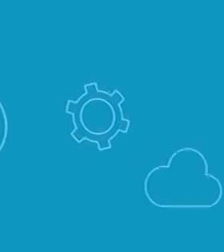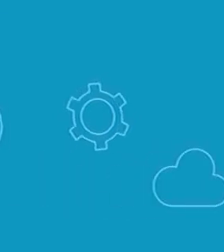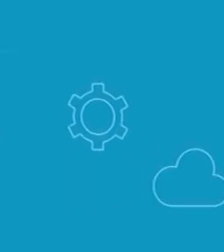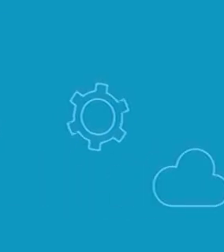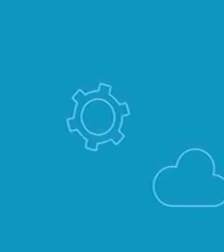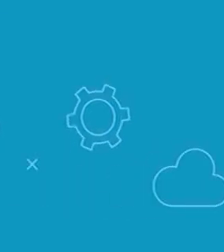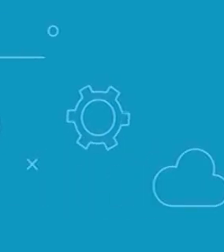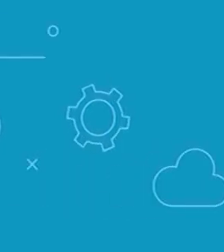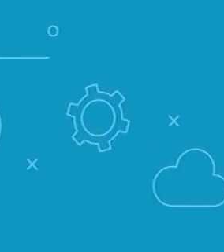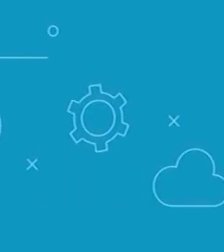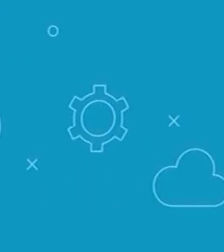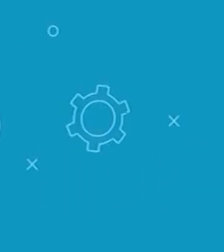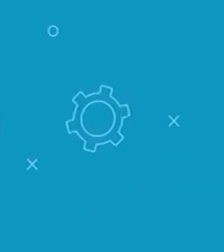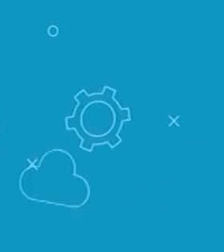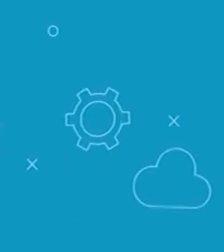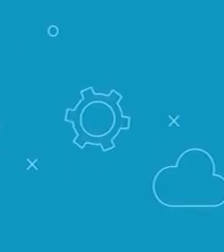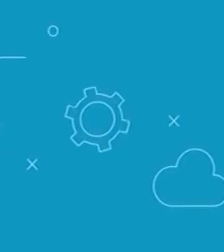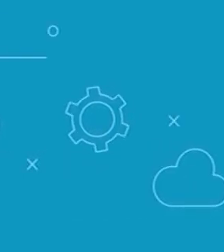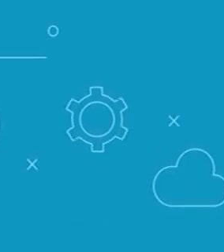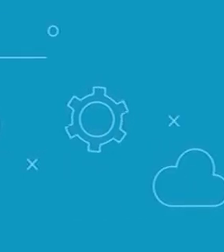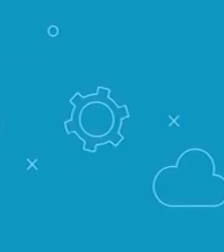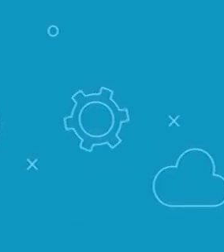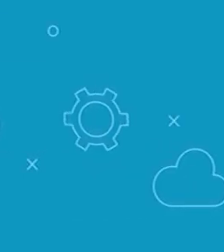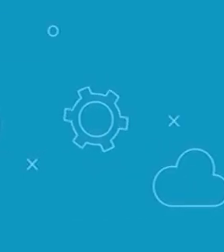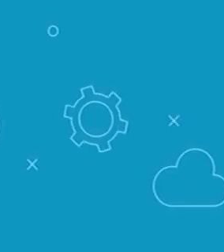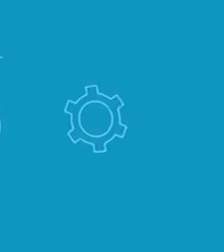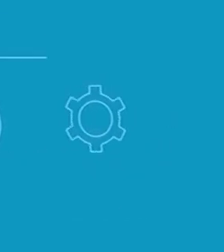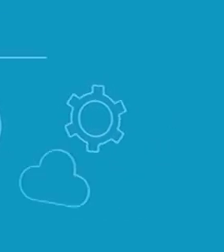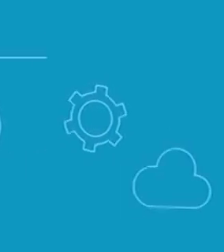Quintena Coelho Transcrição e Coelho